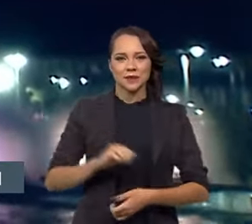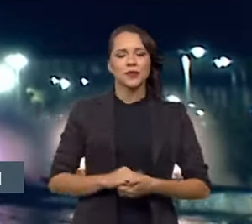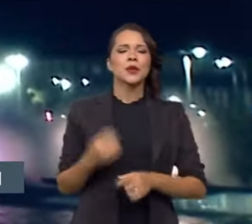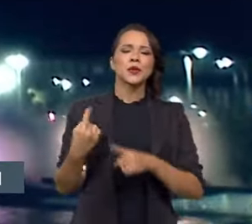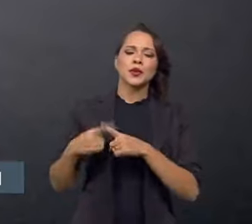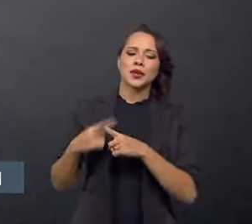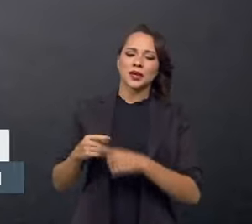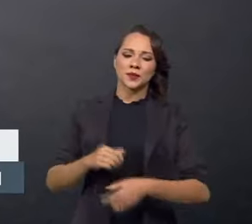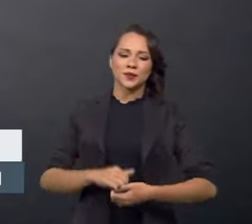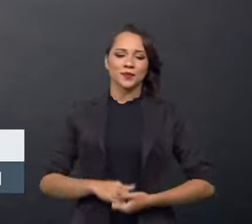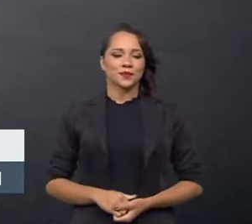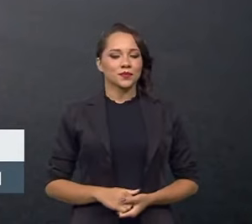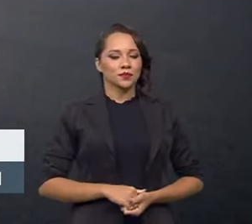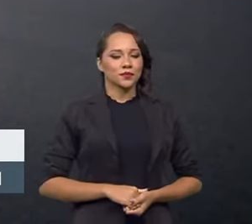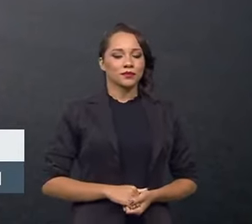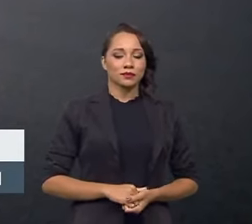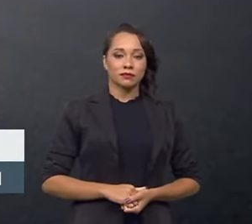Por quê?